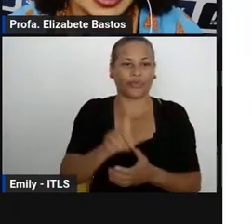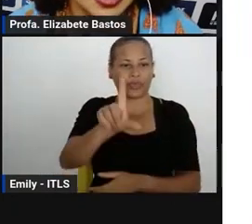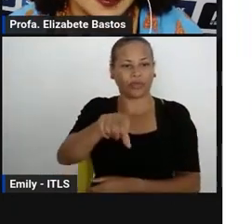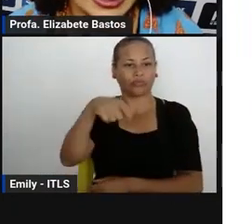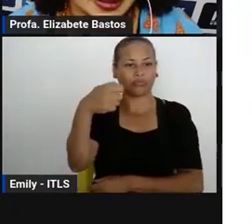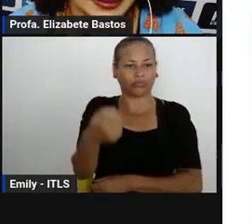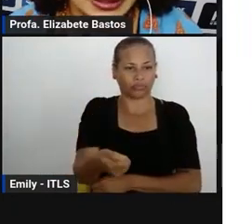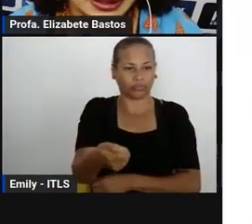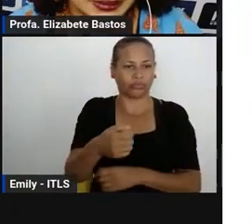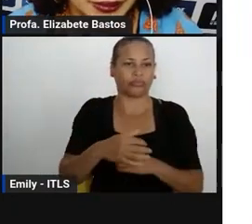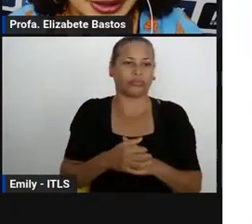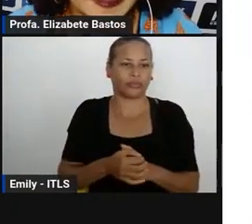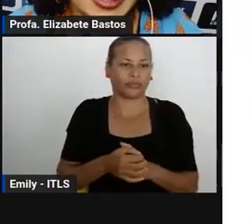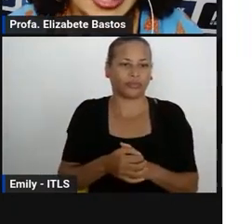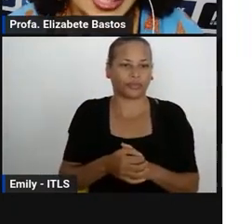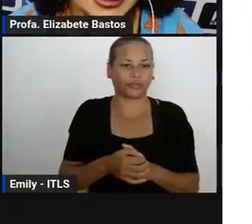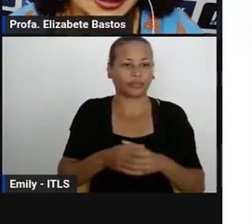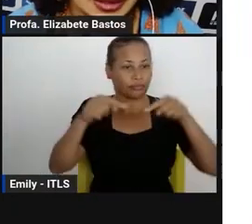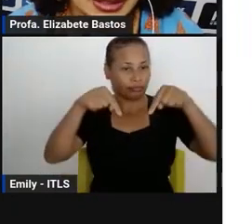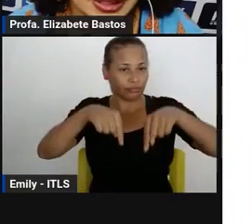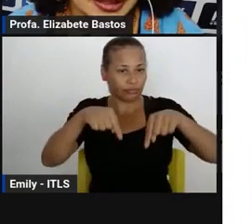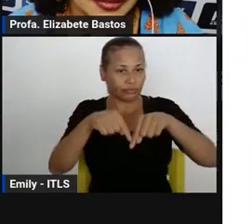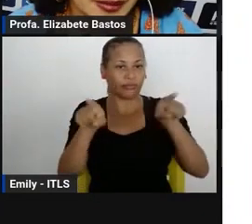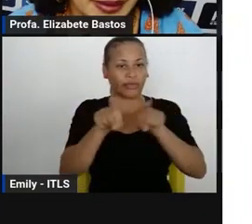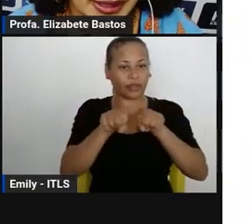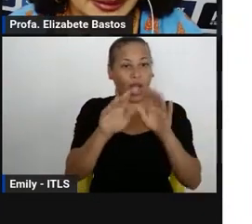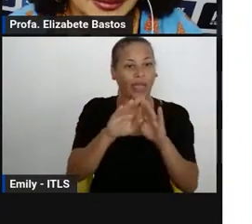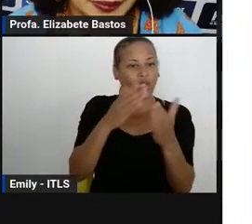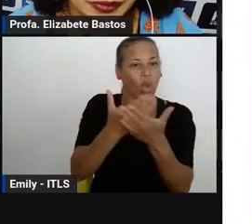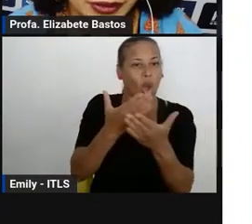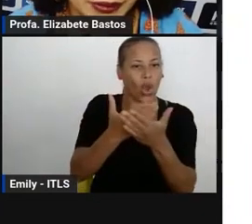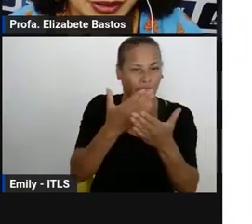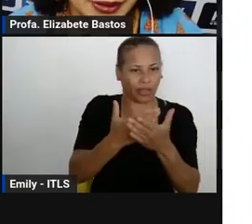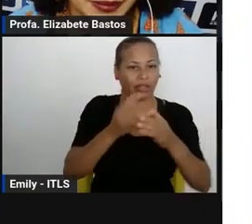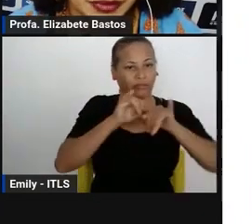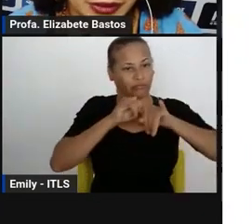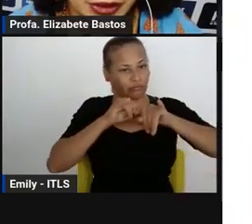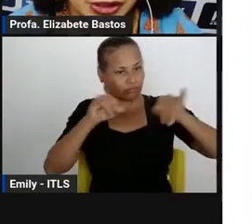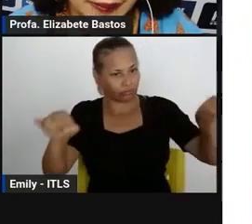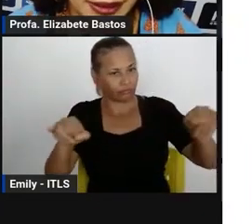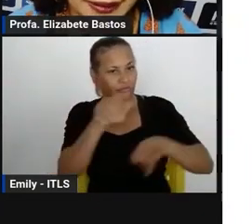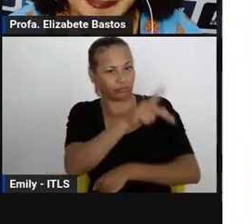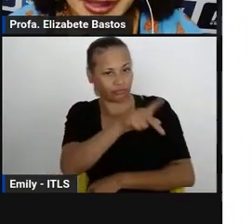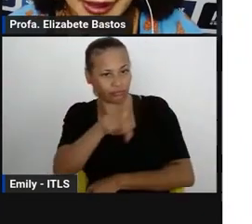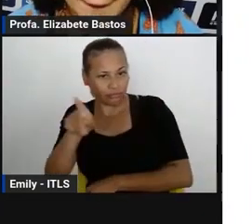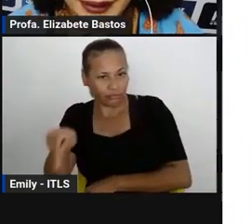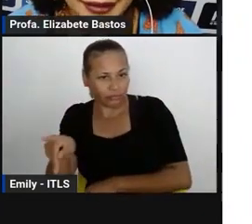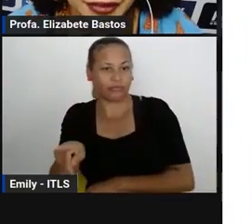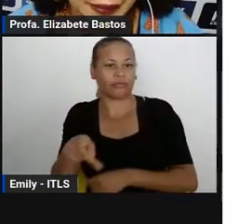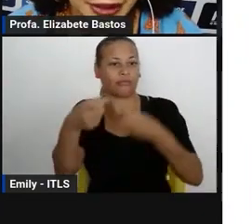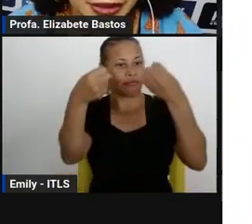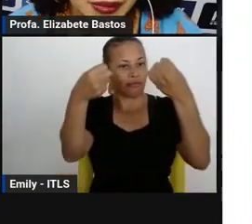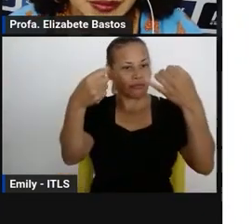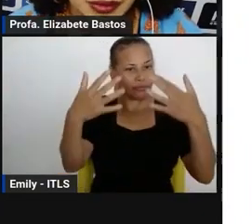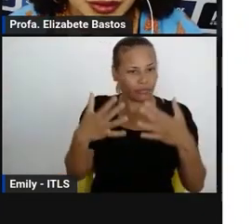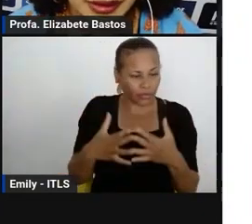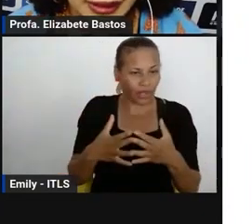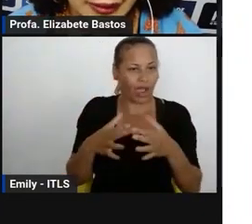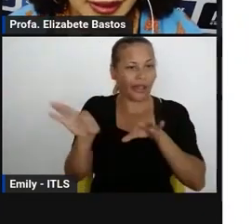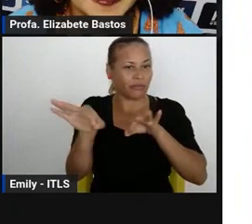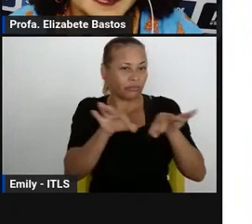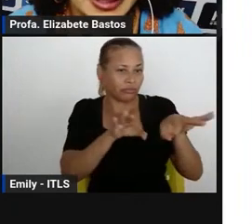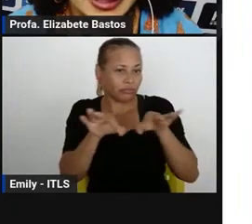programação de formação pela SEDUC, a escola será informada, e os professores e professoras também, previamente, com